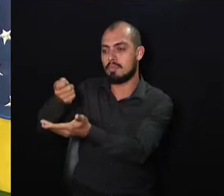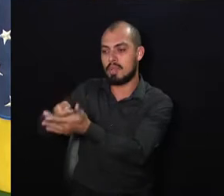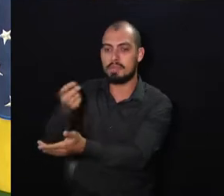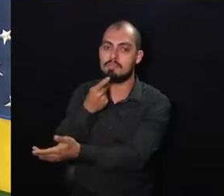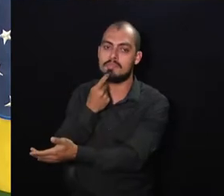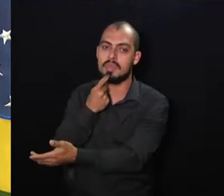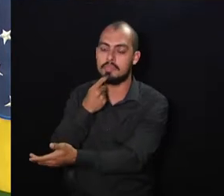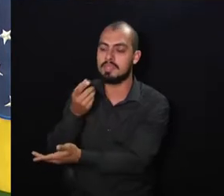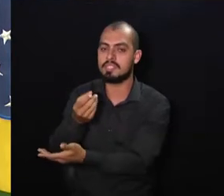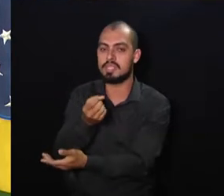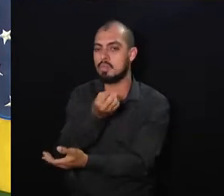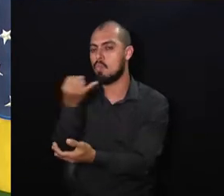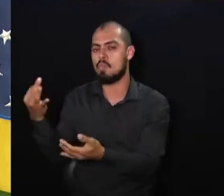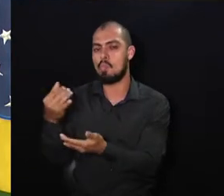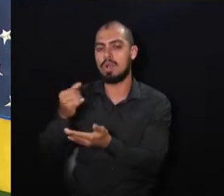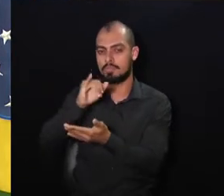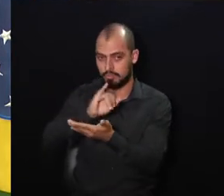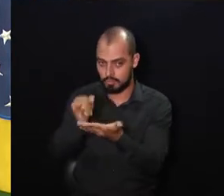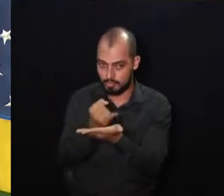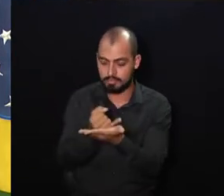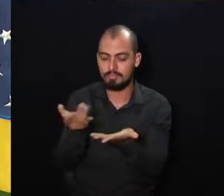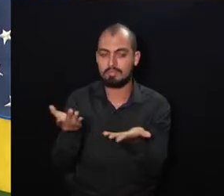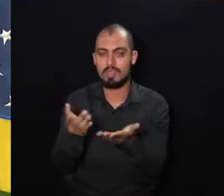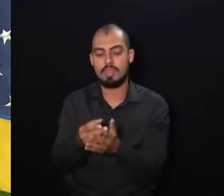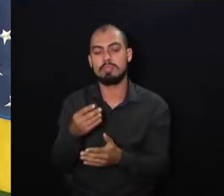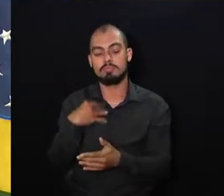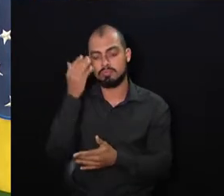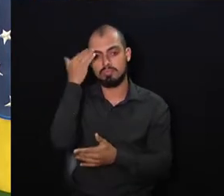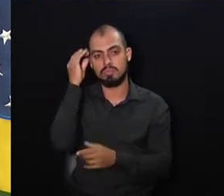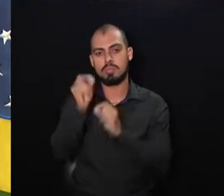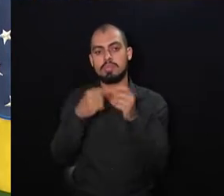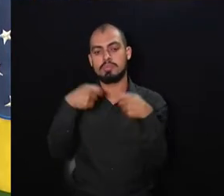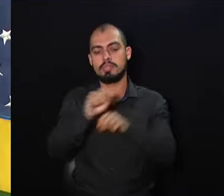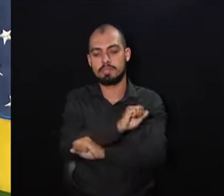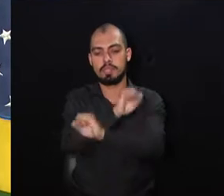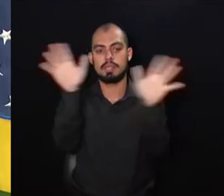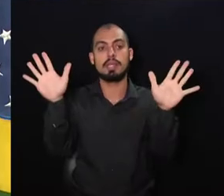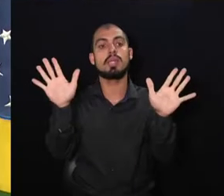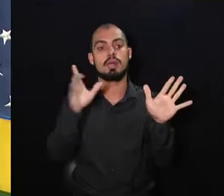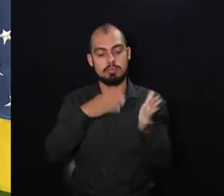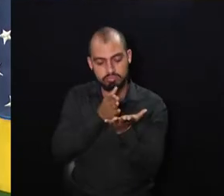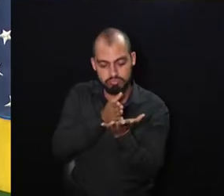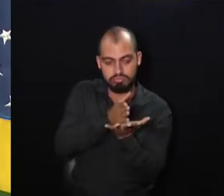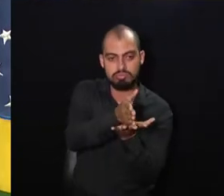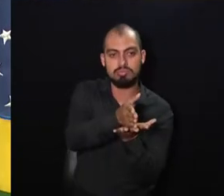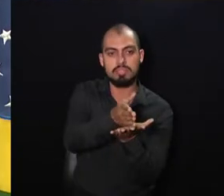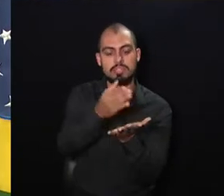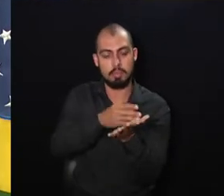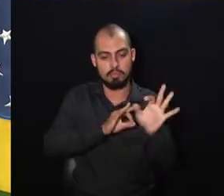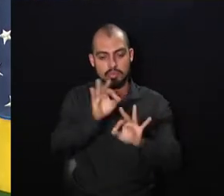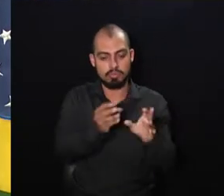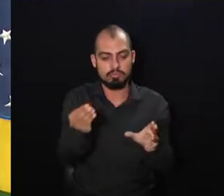Campinas deste imposto. Eu entendo que está dentro do projeto, como você bem disse, da transparência. É uma linha que eu tenho adotado dentro dos meus